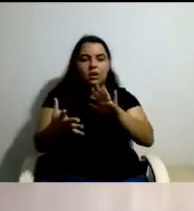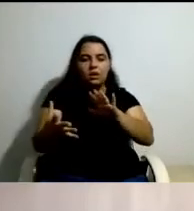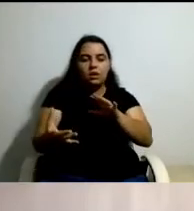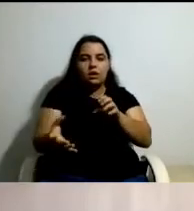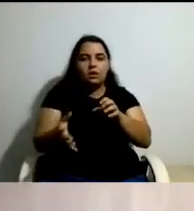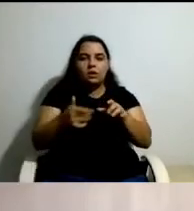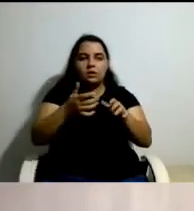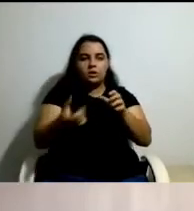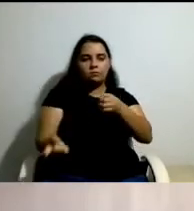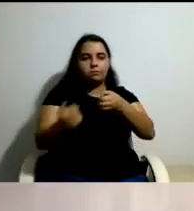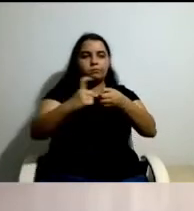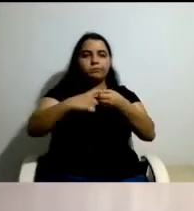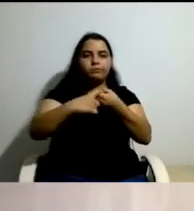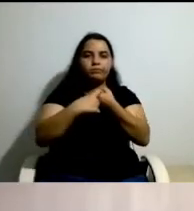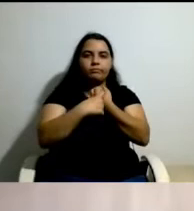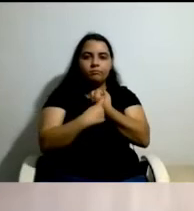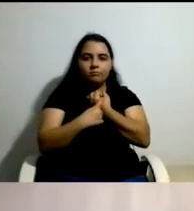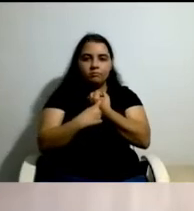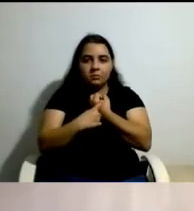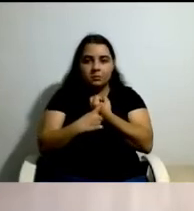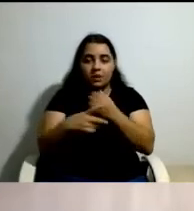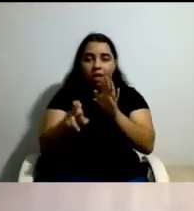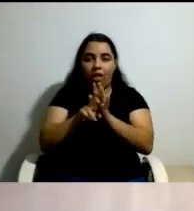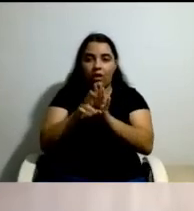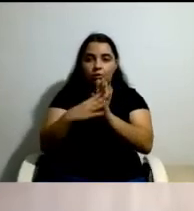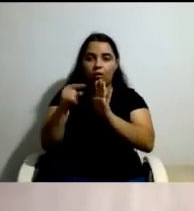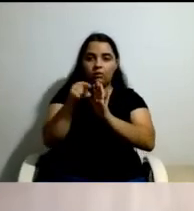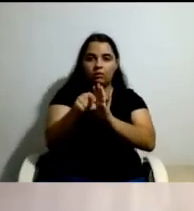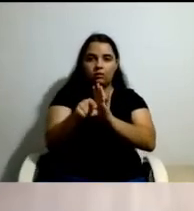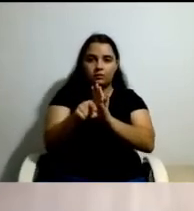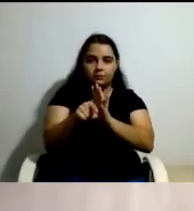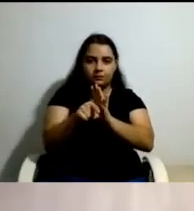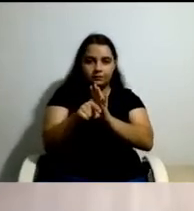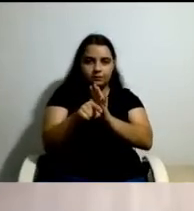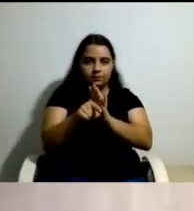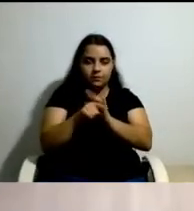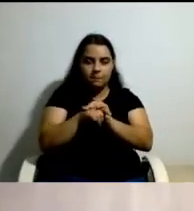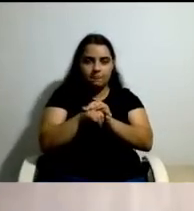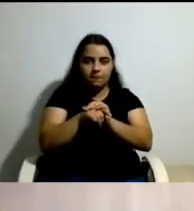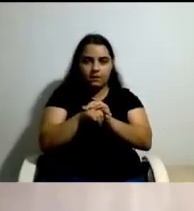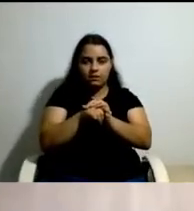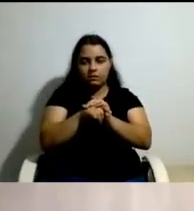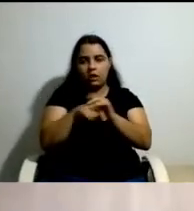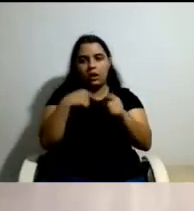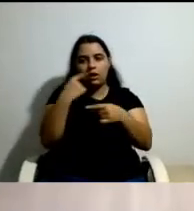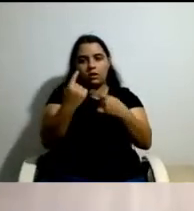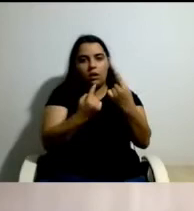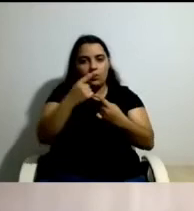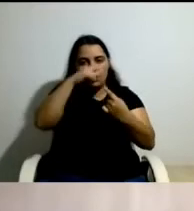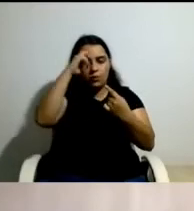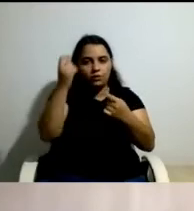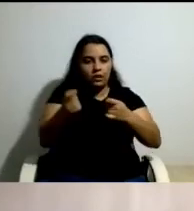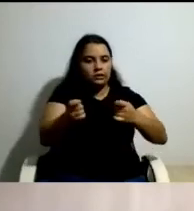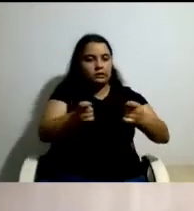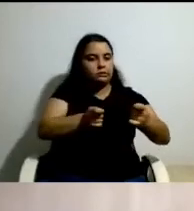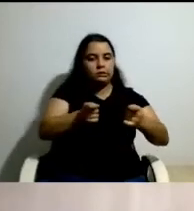no que respeita e algumas dificuldades de gestão por parte